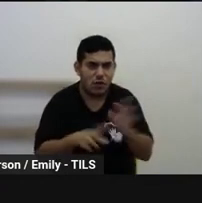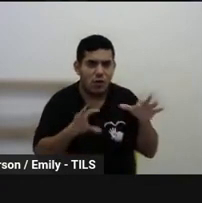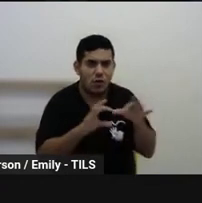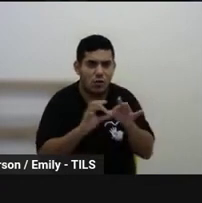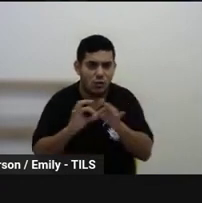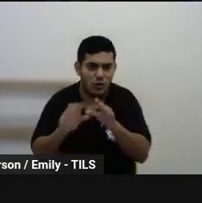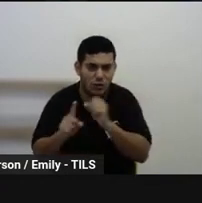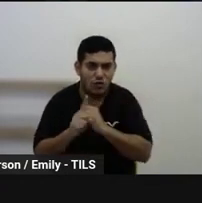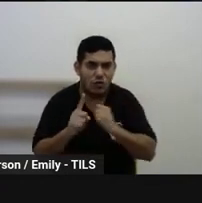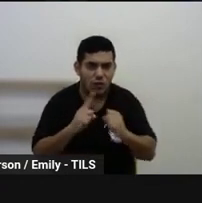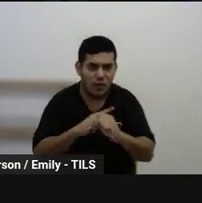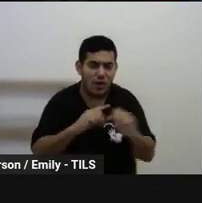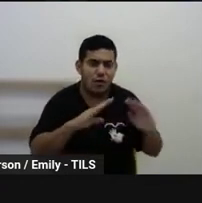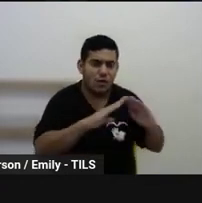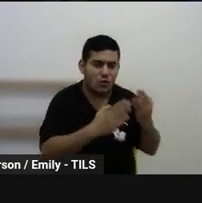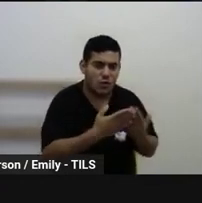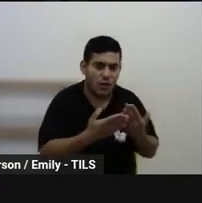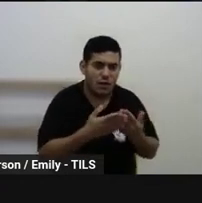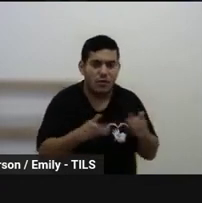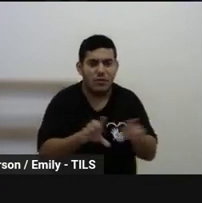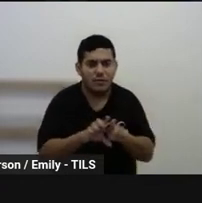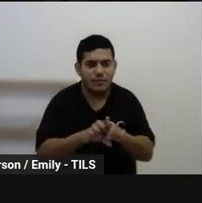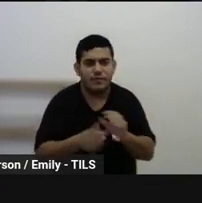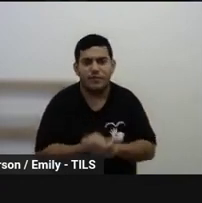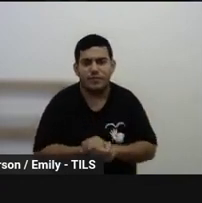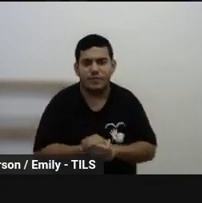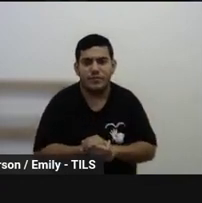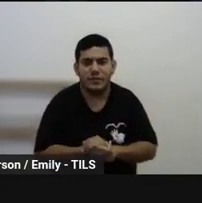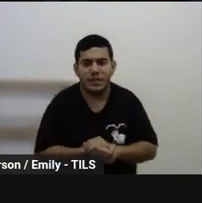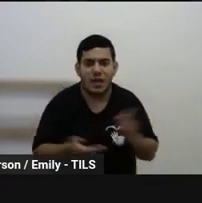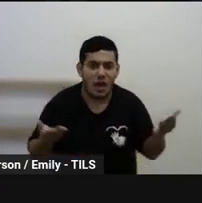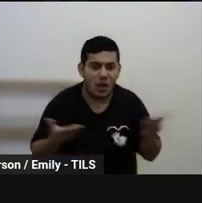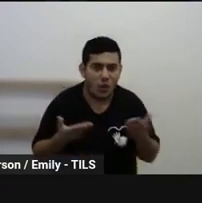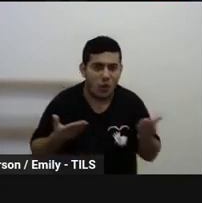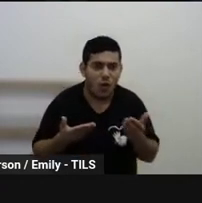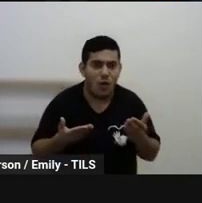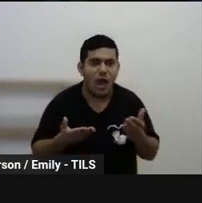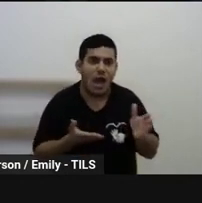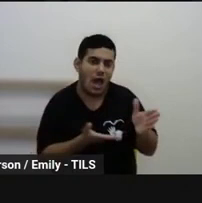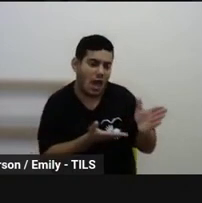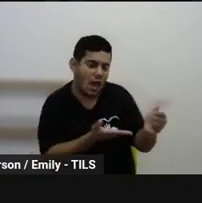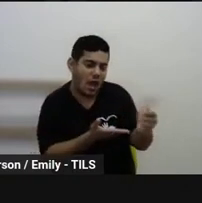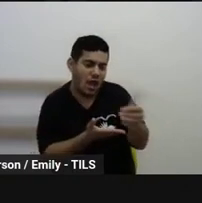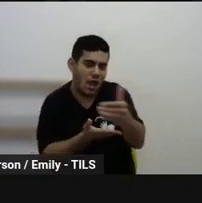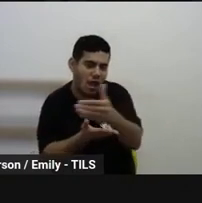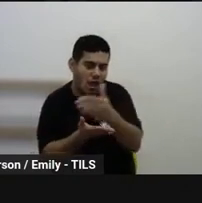também no contexto escolar, bom? E aí, a palavra de ordem, mais uma vez, é acolhimento.